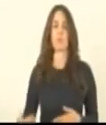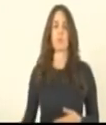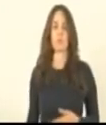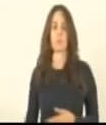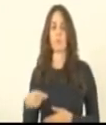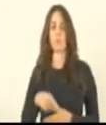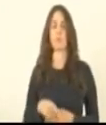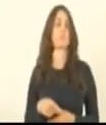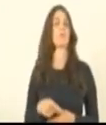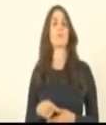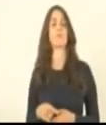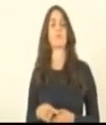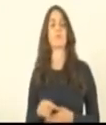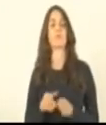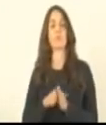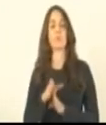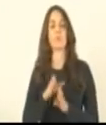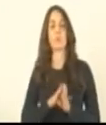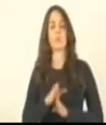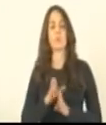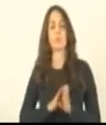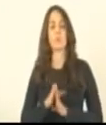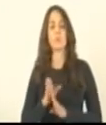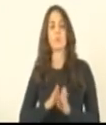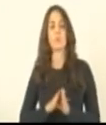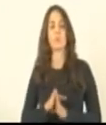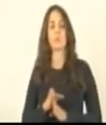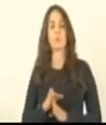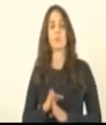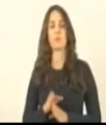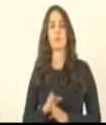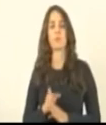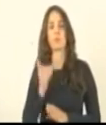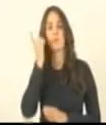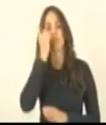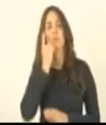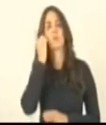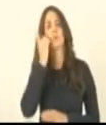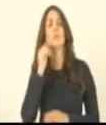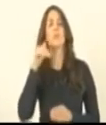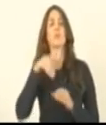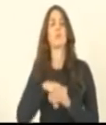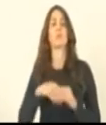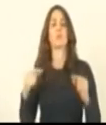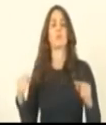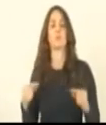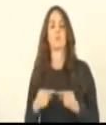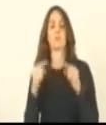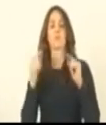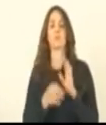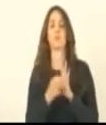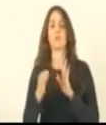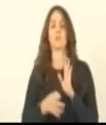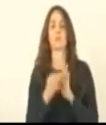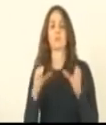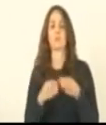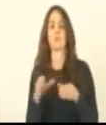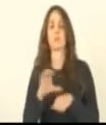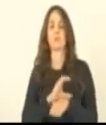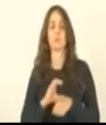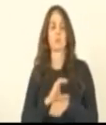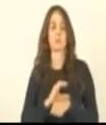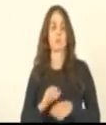parlamentar, orientar os deputados e deputadas que votam conforme o parecer da Comissão de Justiça.